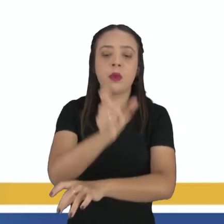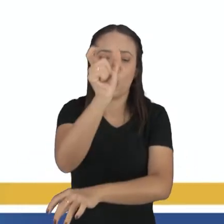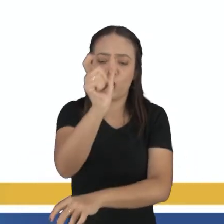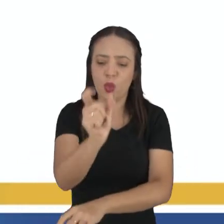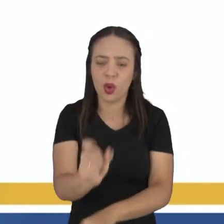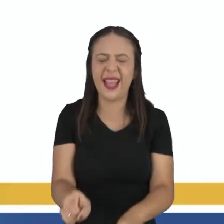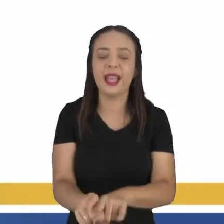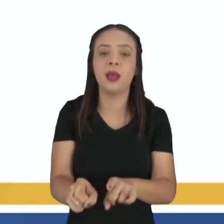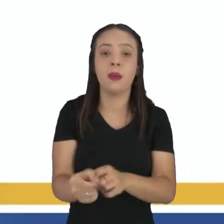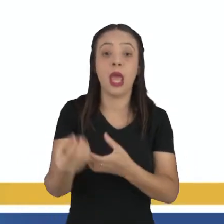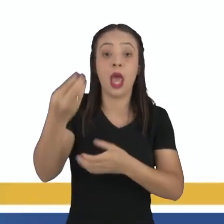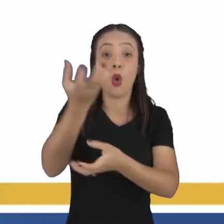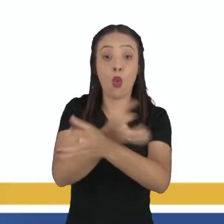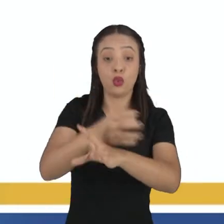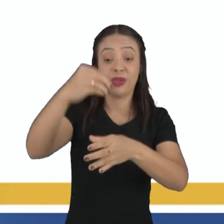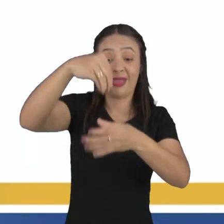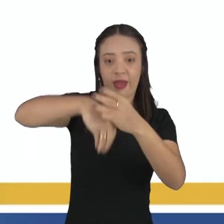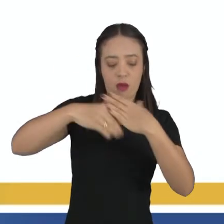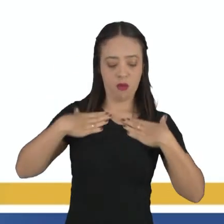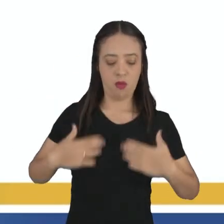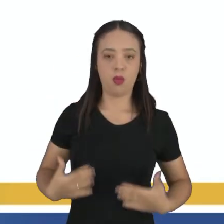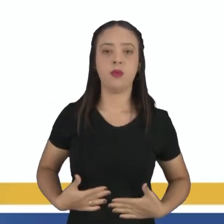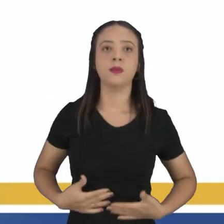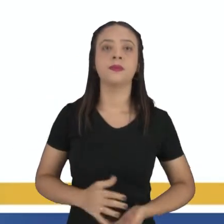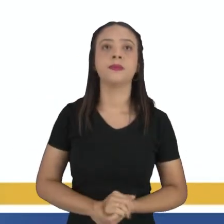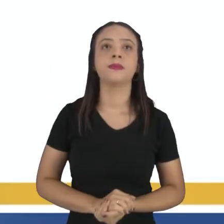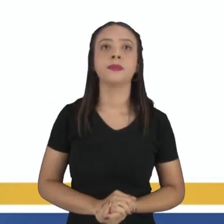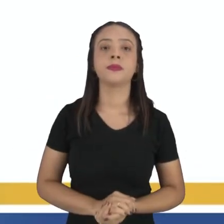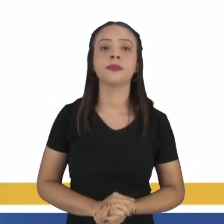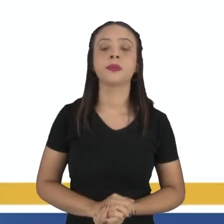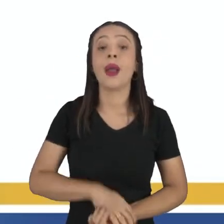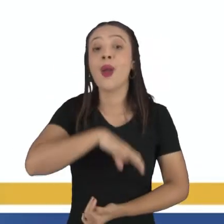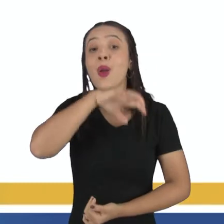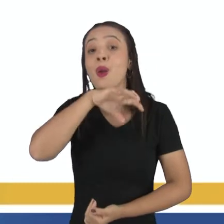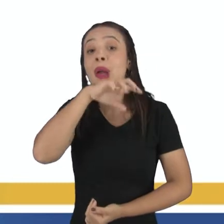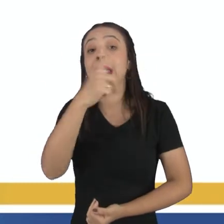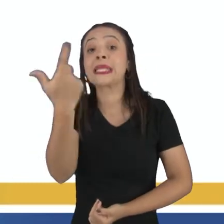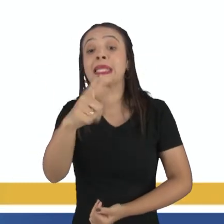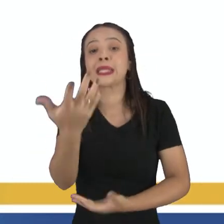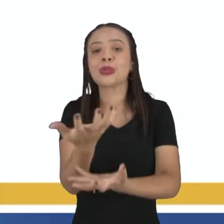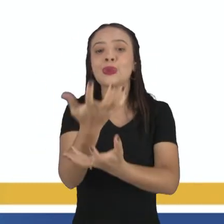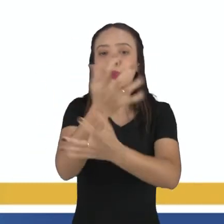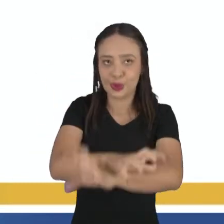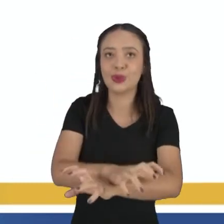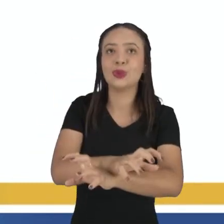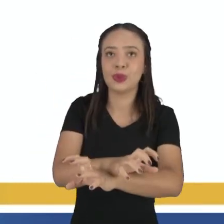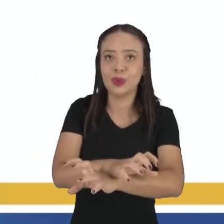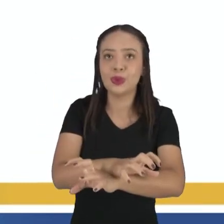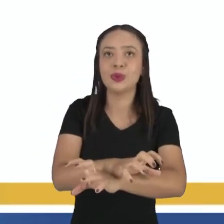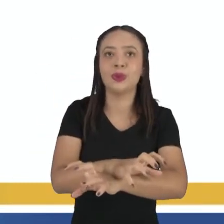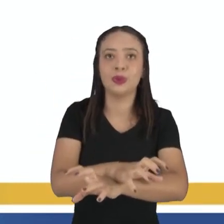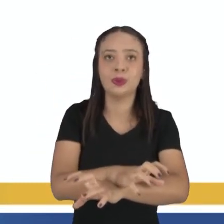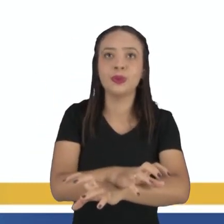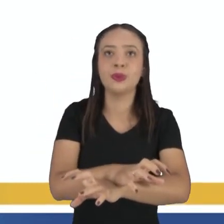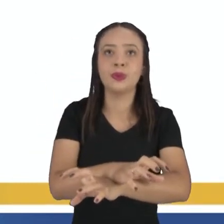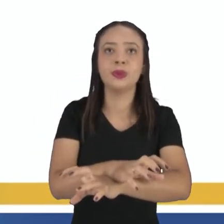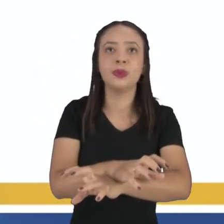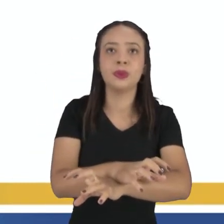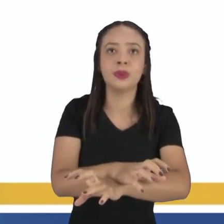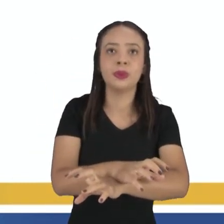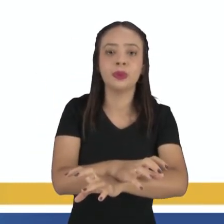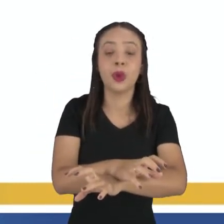sistema ósseo interno. Os animais invertebrados, mais uma vez, são aqueles animais que não possuem ossos,